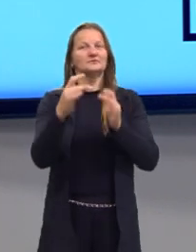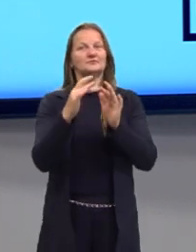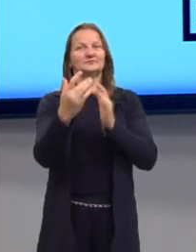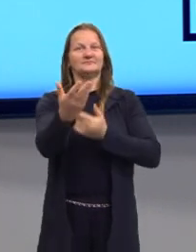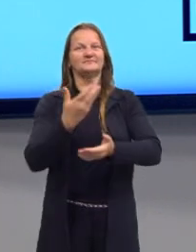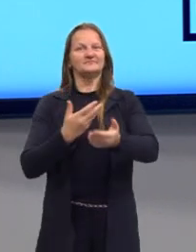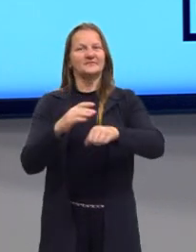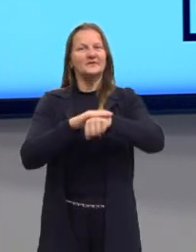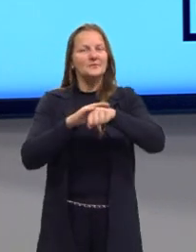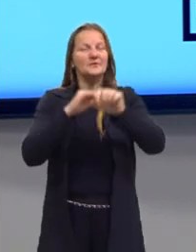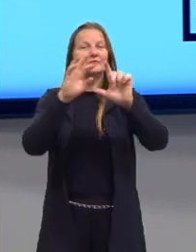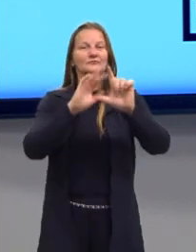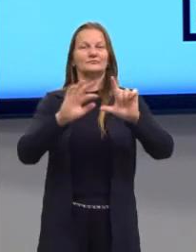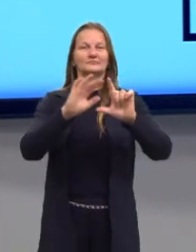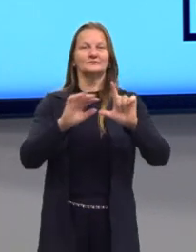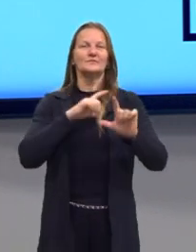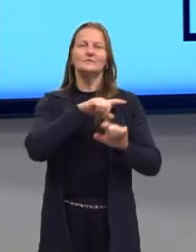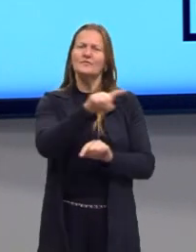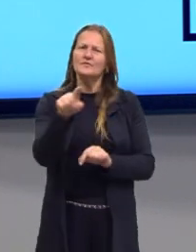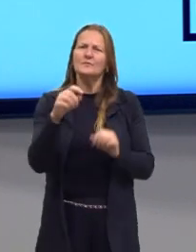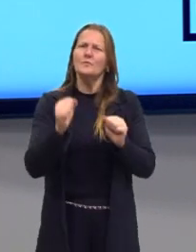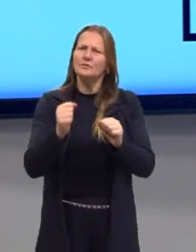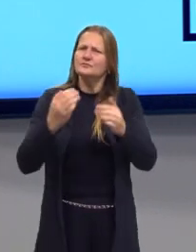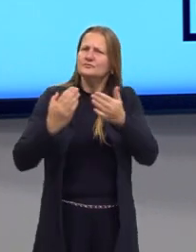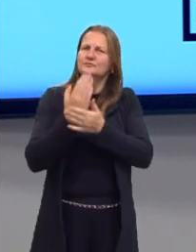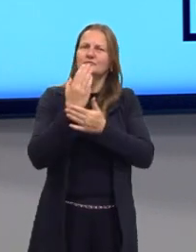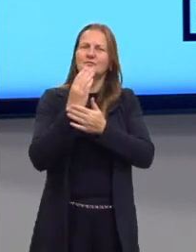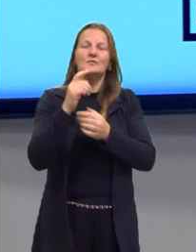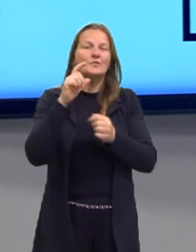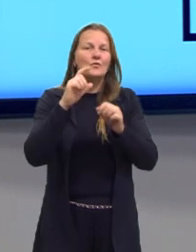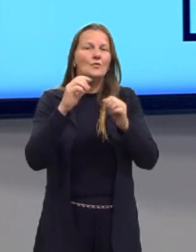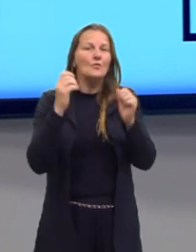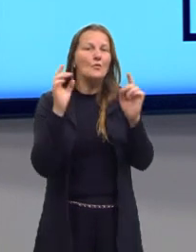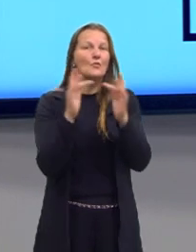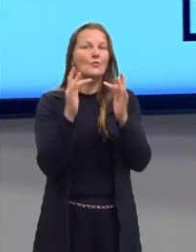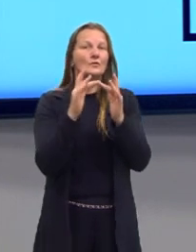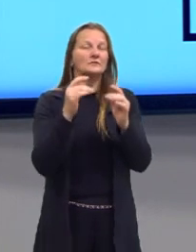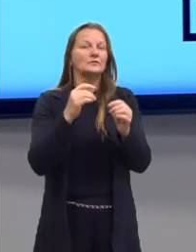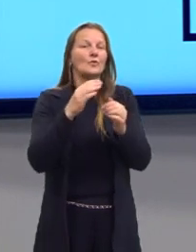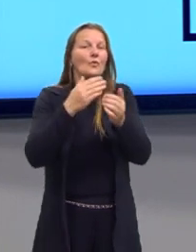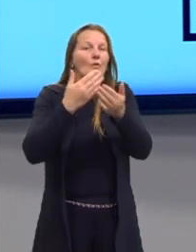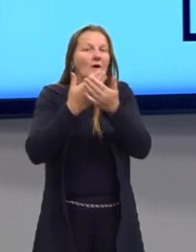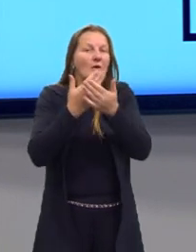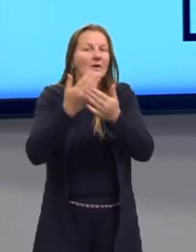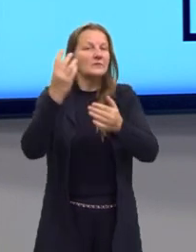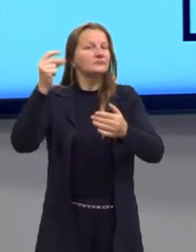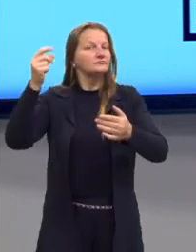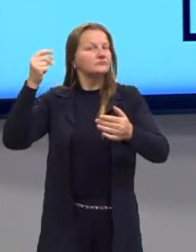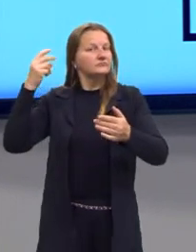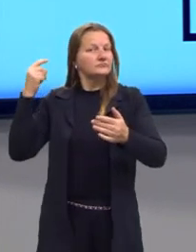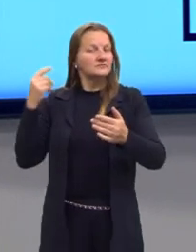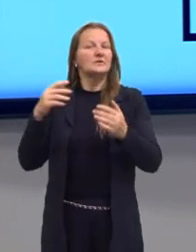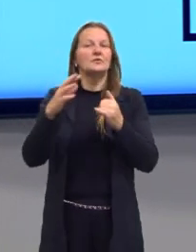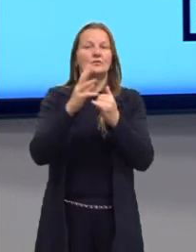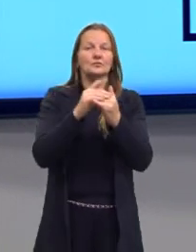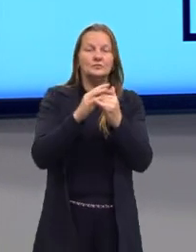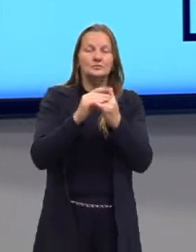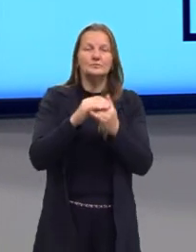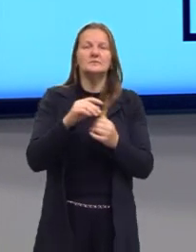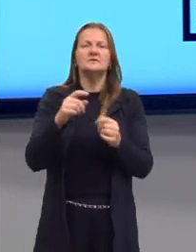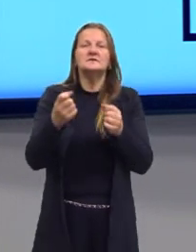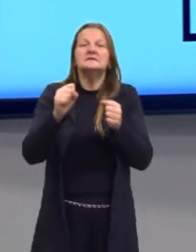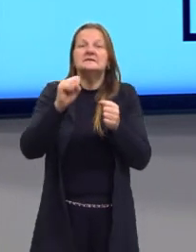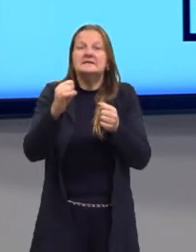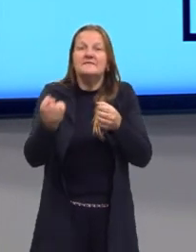ali pelo QR Code, onde vocês conseguem assistir as aulas que já foram transmitidas, retomar alguma aula se vocês